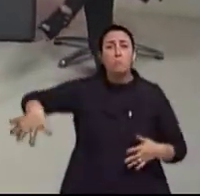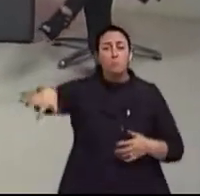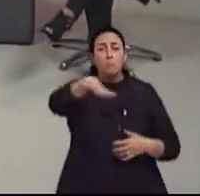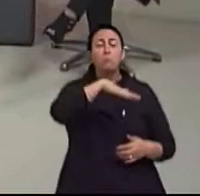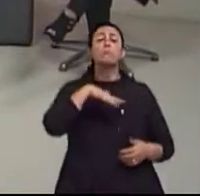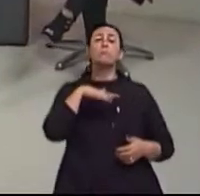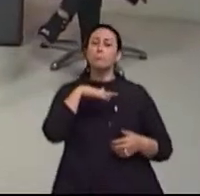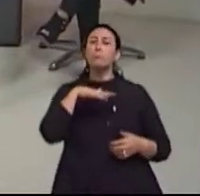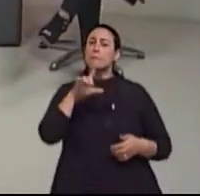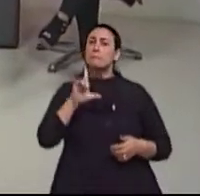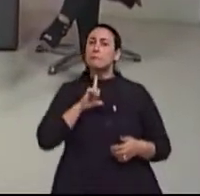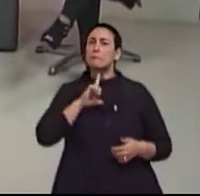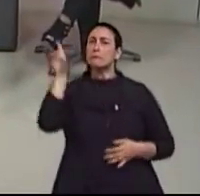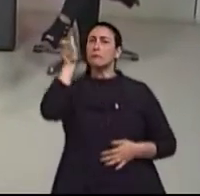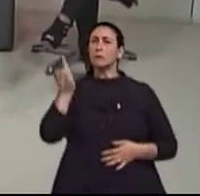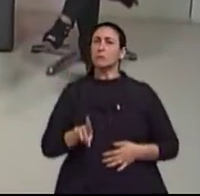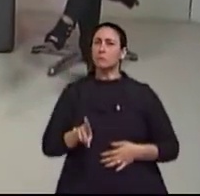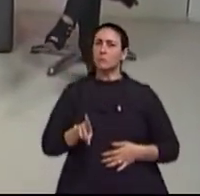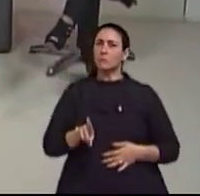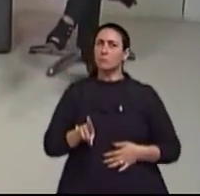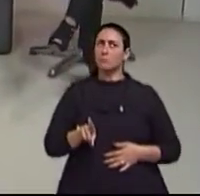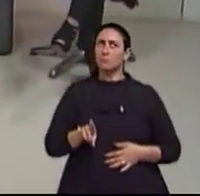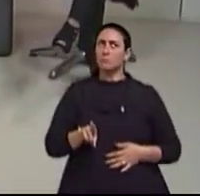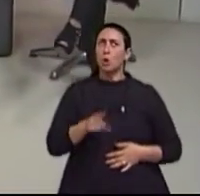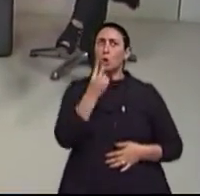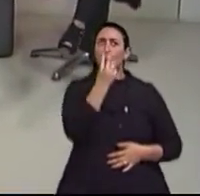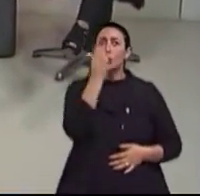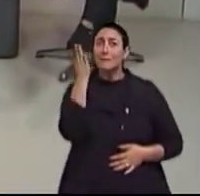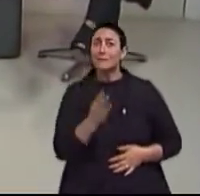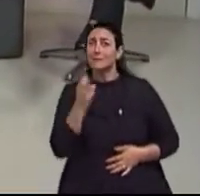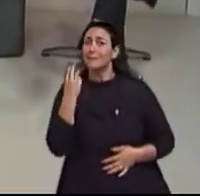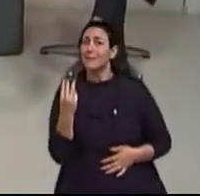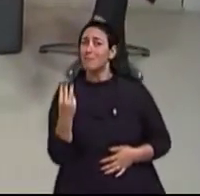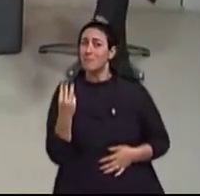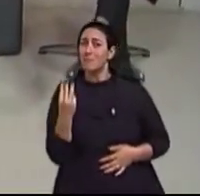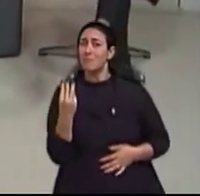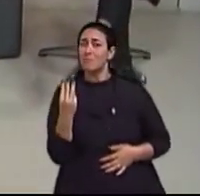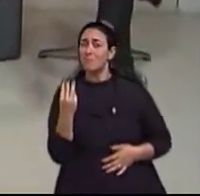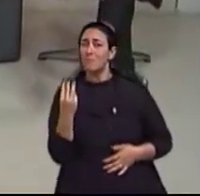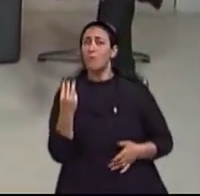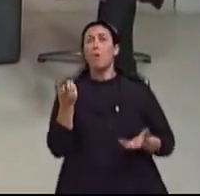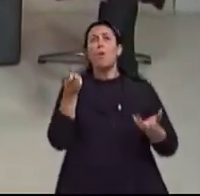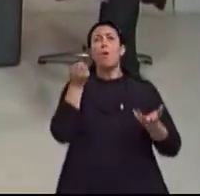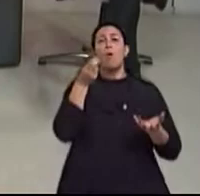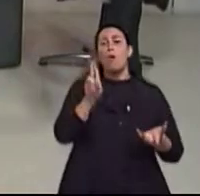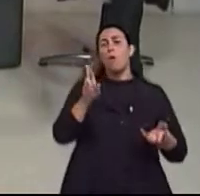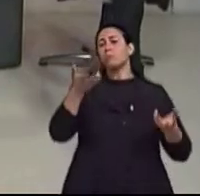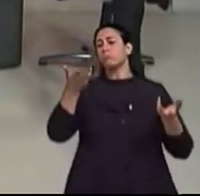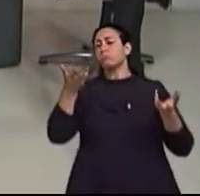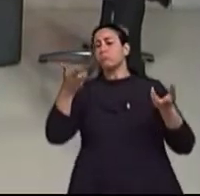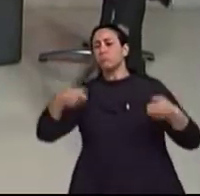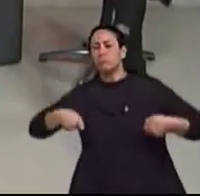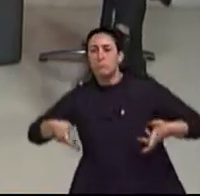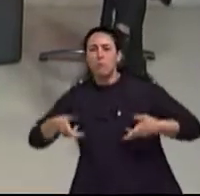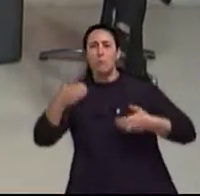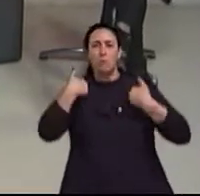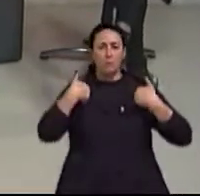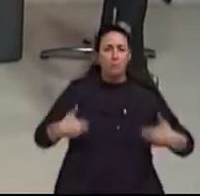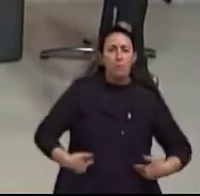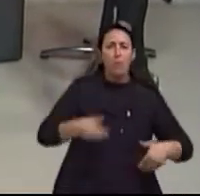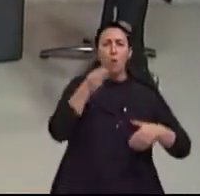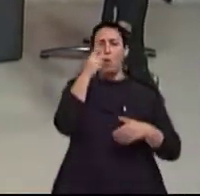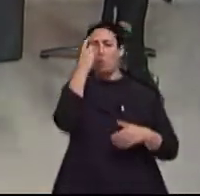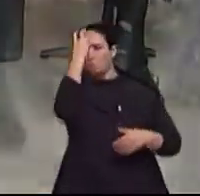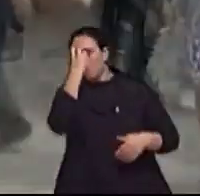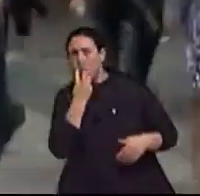tem deficiência. De alguma ordem, ou de locomoção, ou visual, ou auditiva, ou de uma mistura dessas